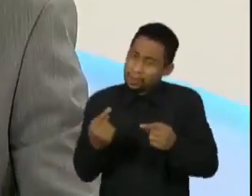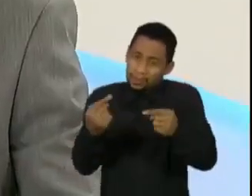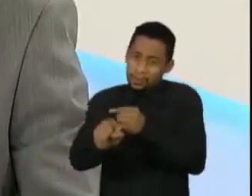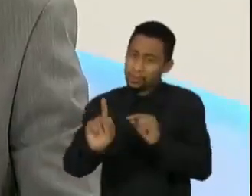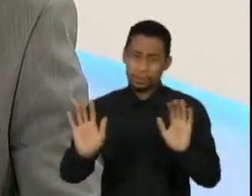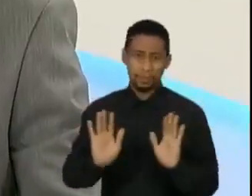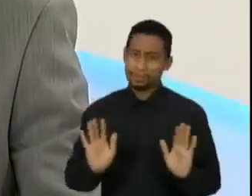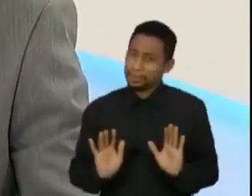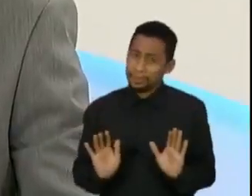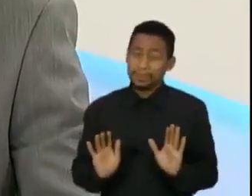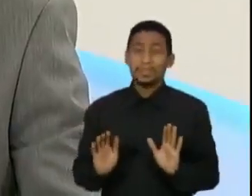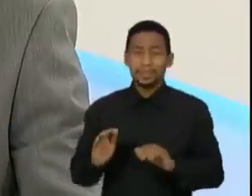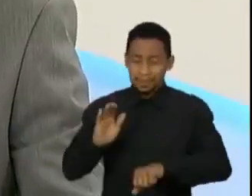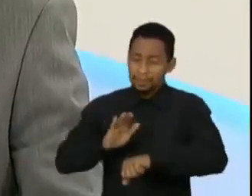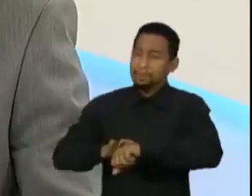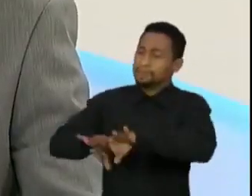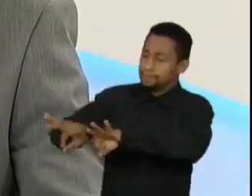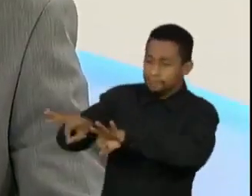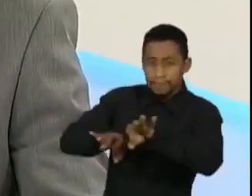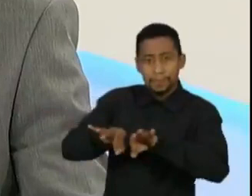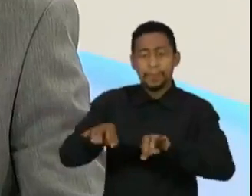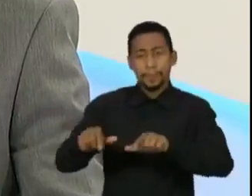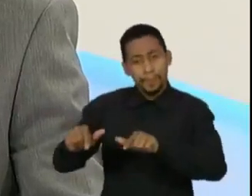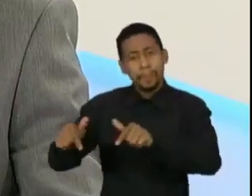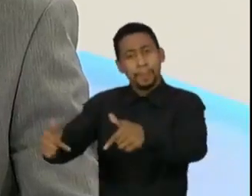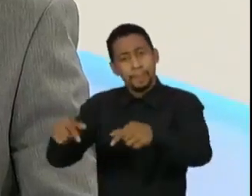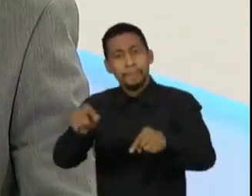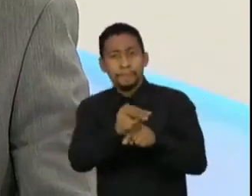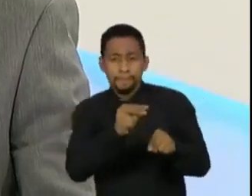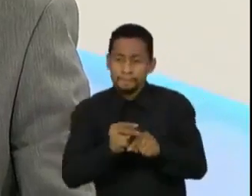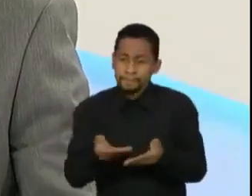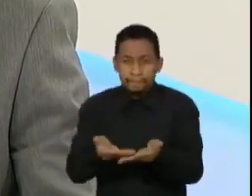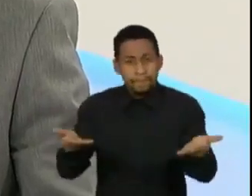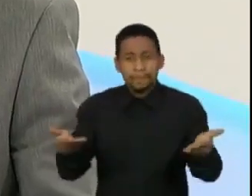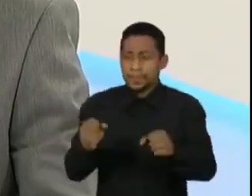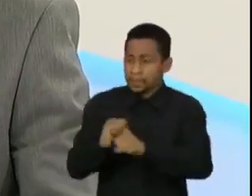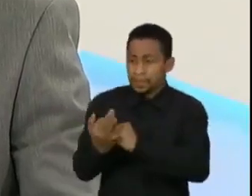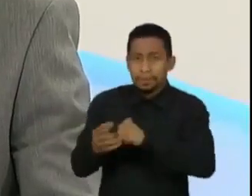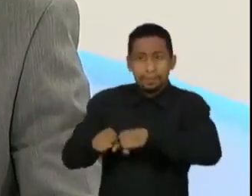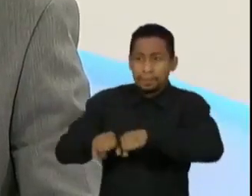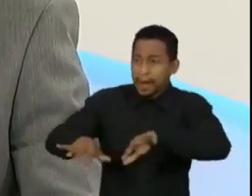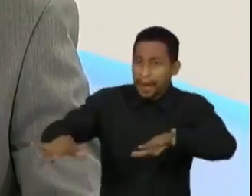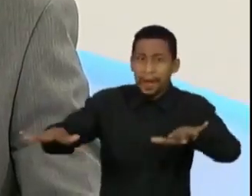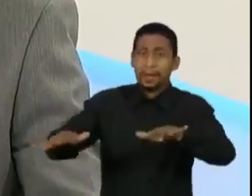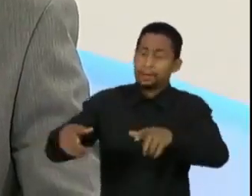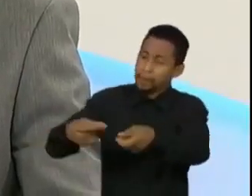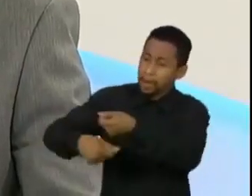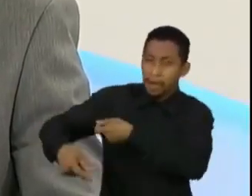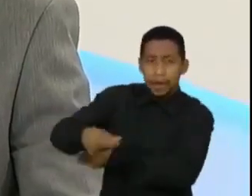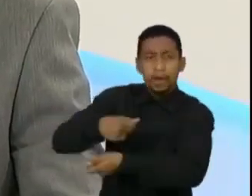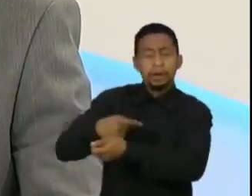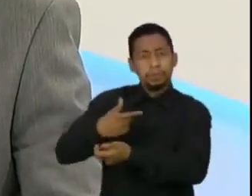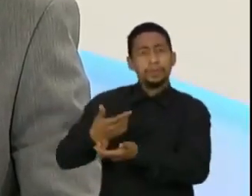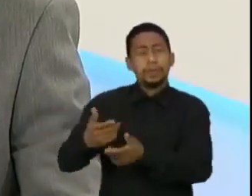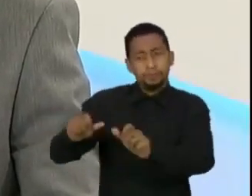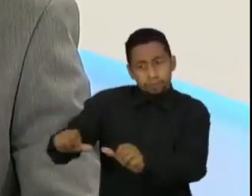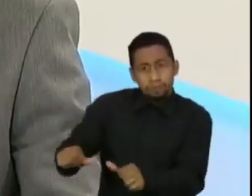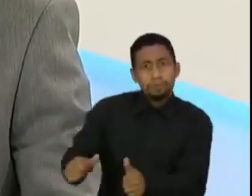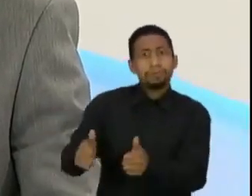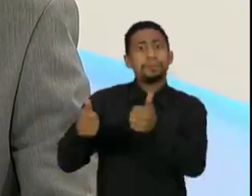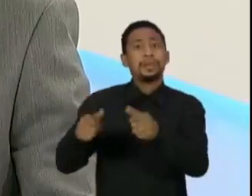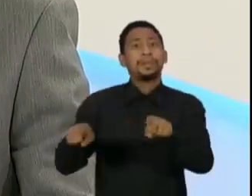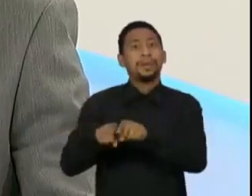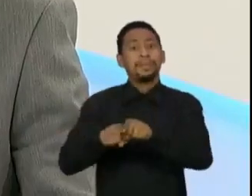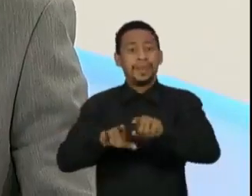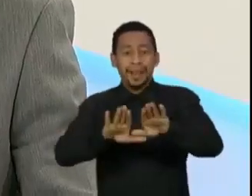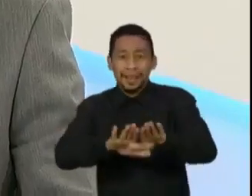tem muita coisa para cuidar agora, estamos com essa pandemia, retomada econômica, recuperar esses alunos, os